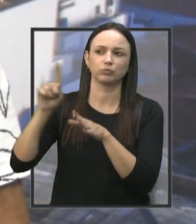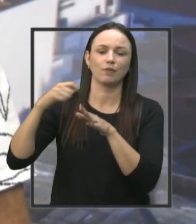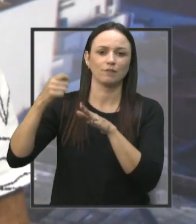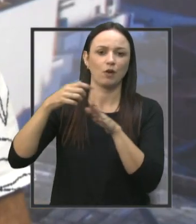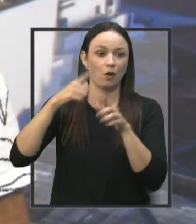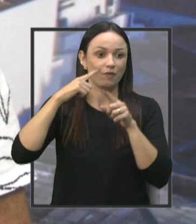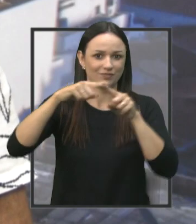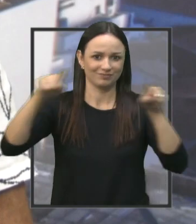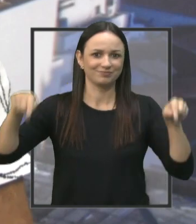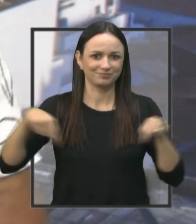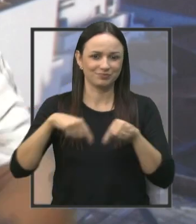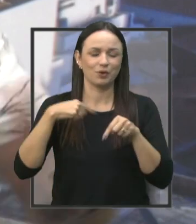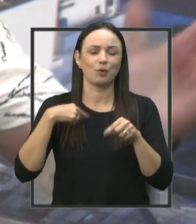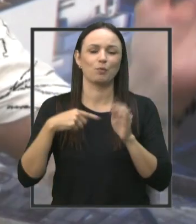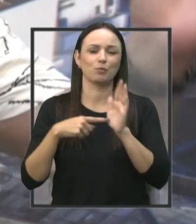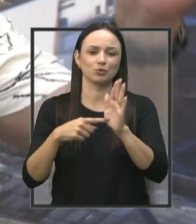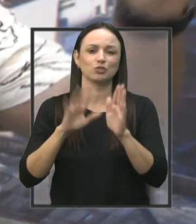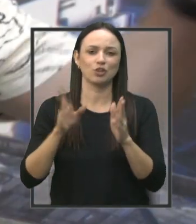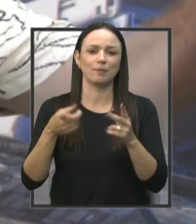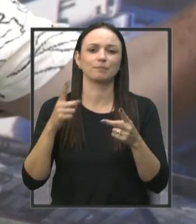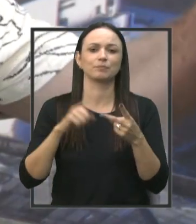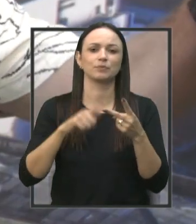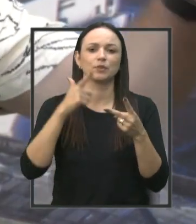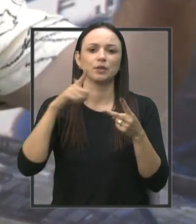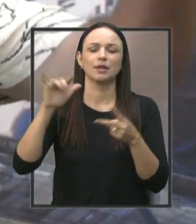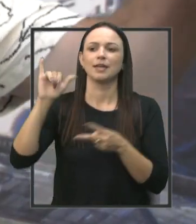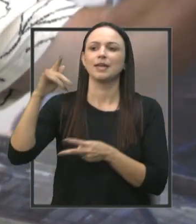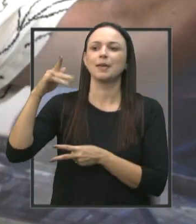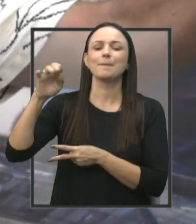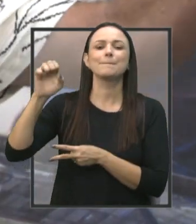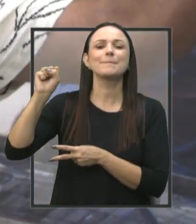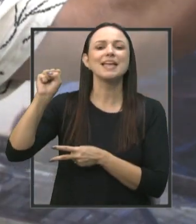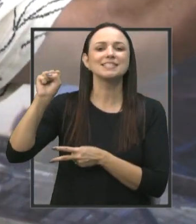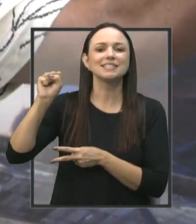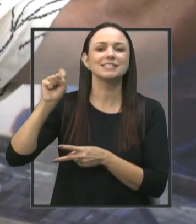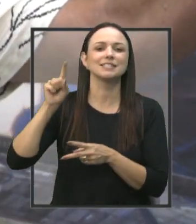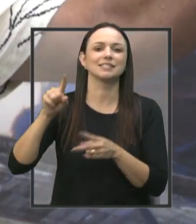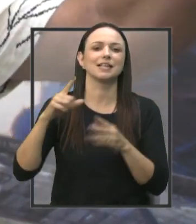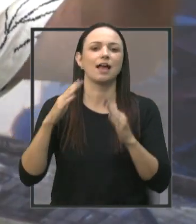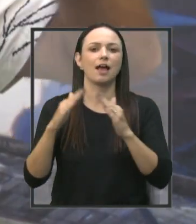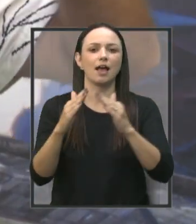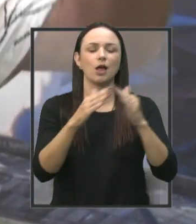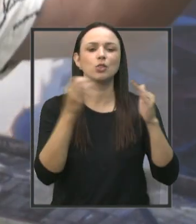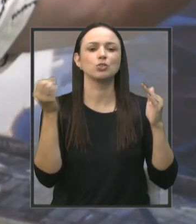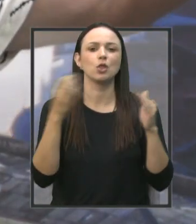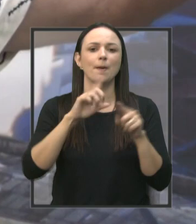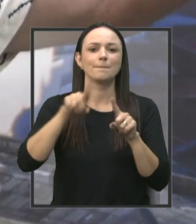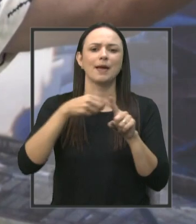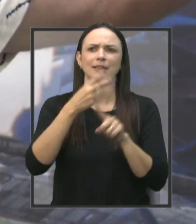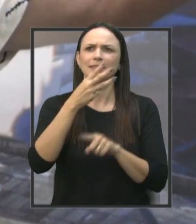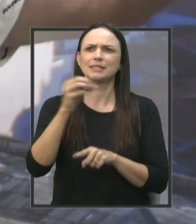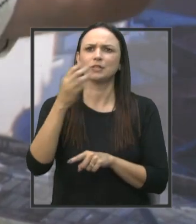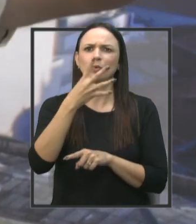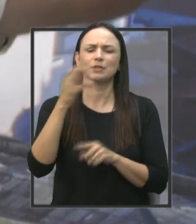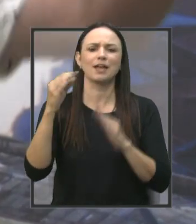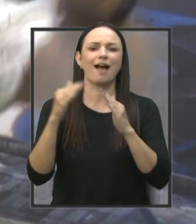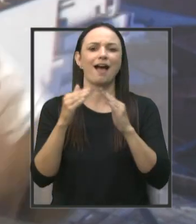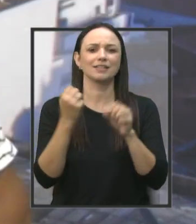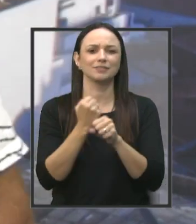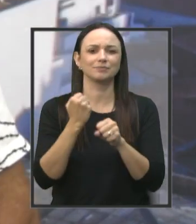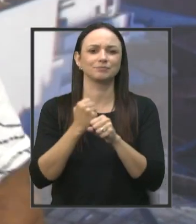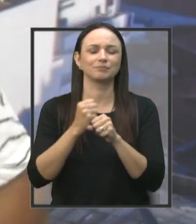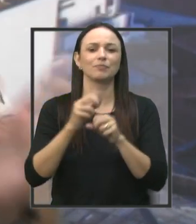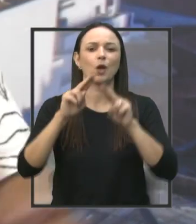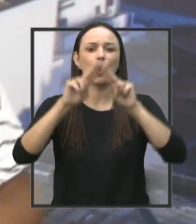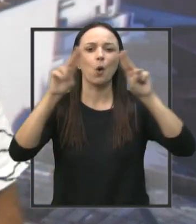Um local, um local espetacular. E a outra é aqui no IPES. O IPES é onde que é? Nesse loteamento novo que está saindo, já tem mais de 300, 400 casas saindo, que é